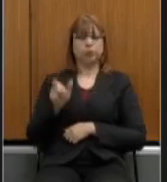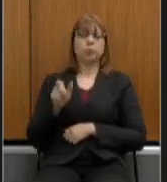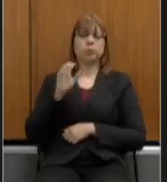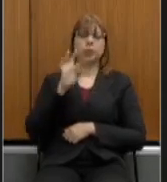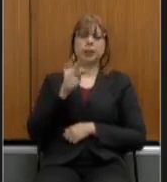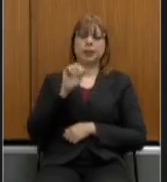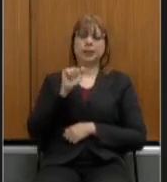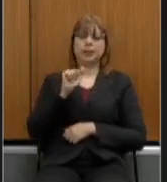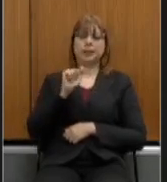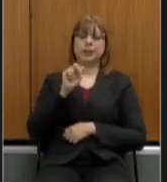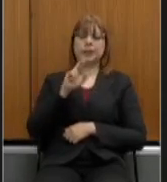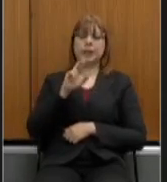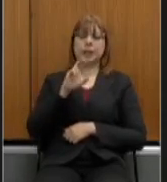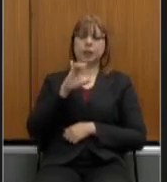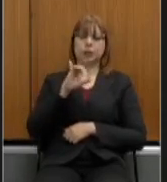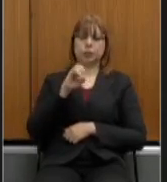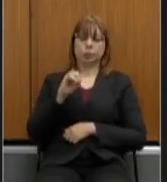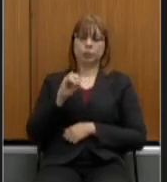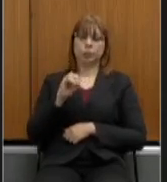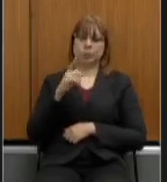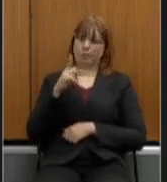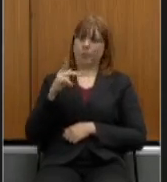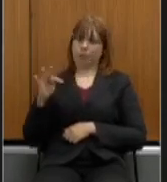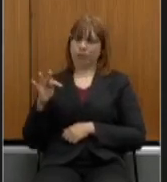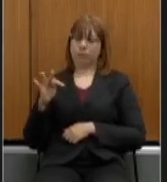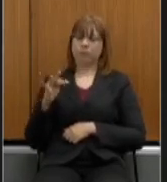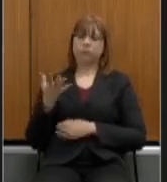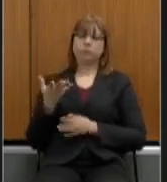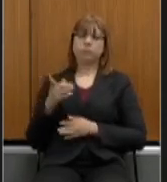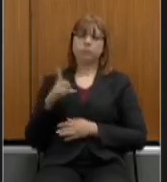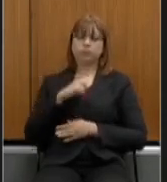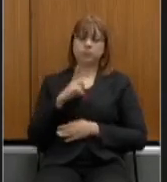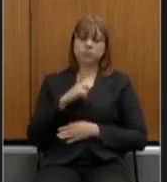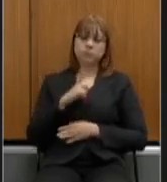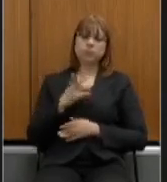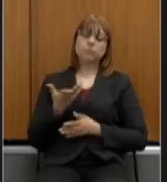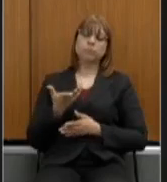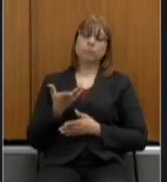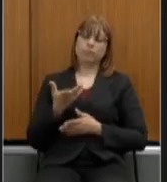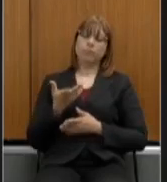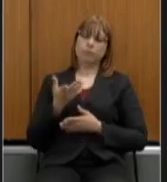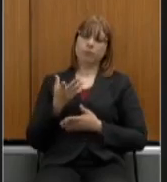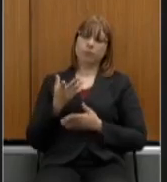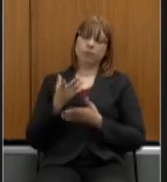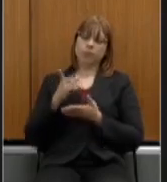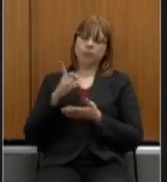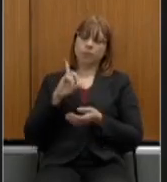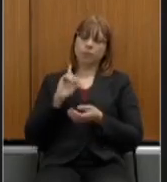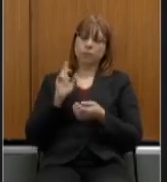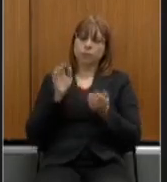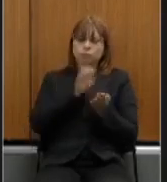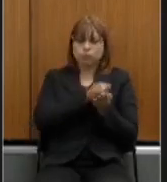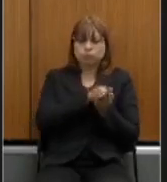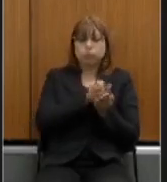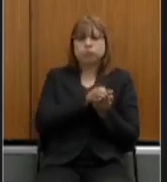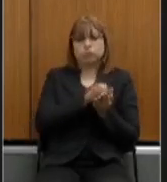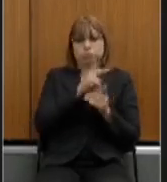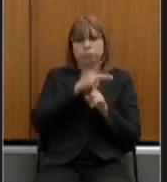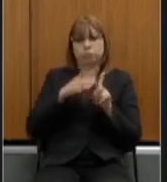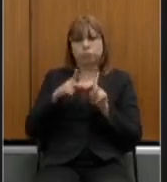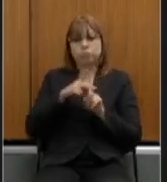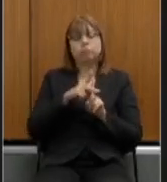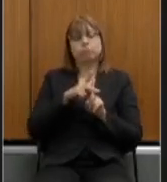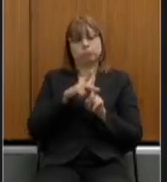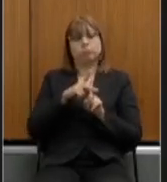nós fizemos duas alterações em leis previdenciárias nós adotamos o nosso fundo previdenciário e foi